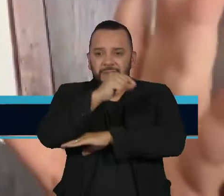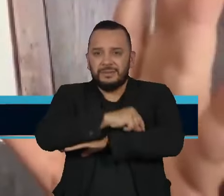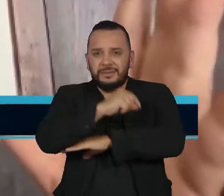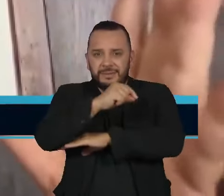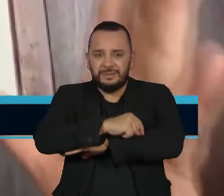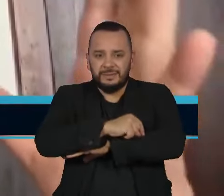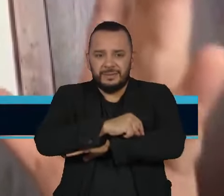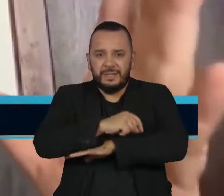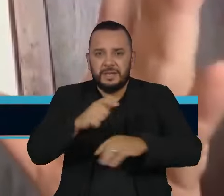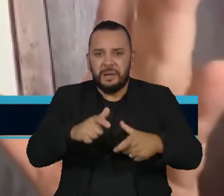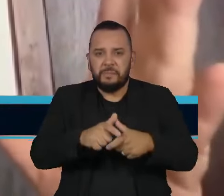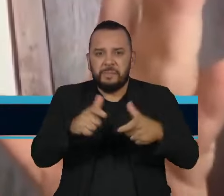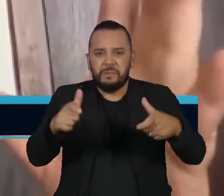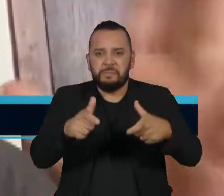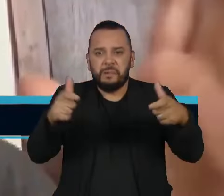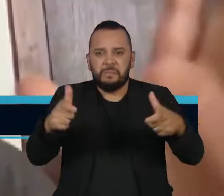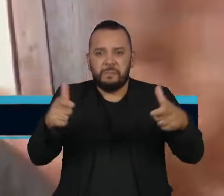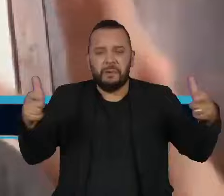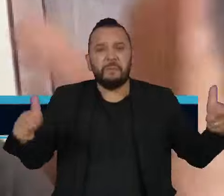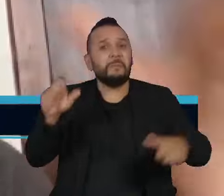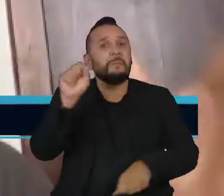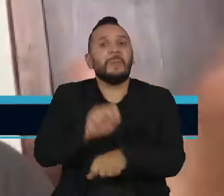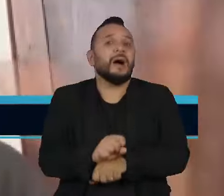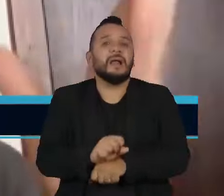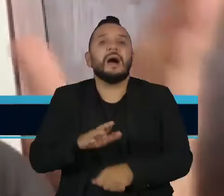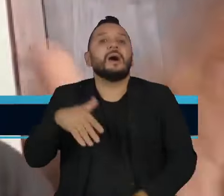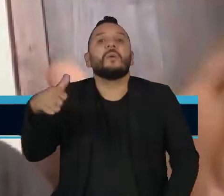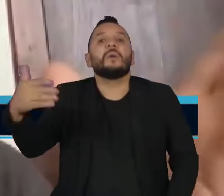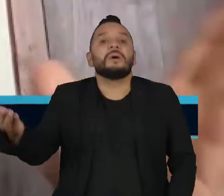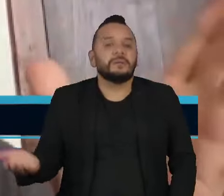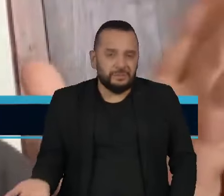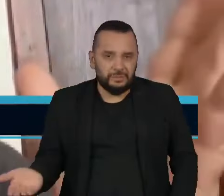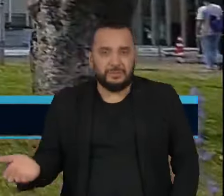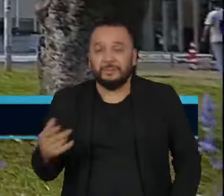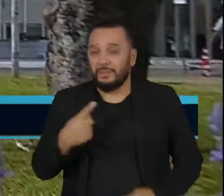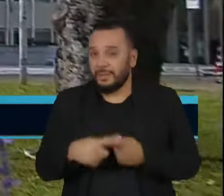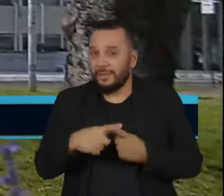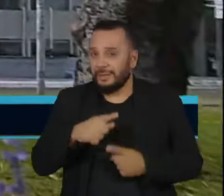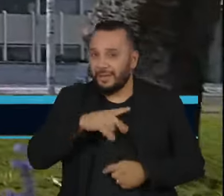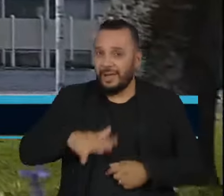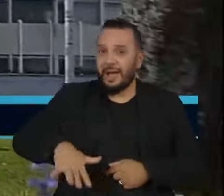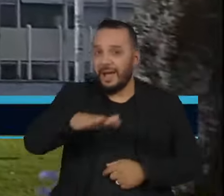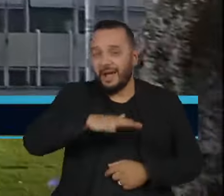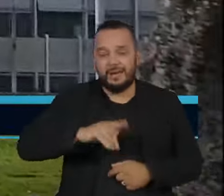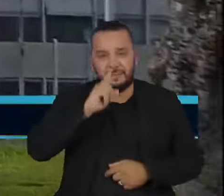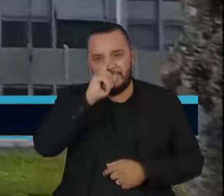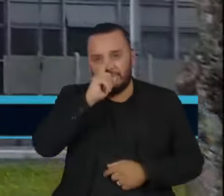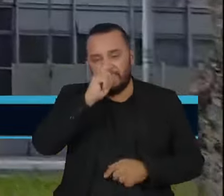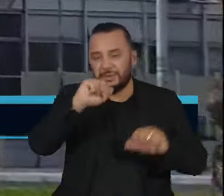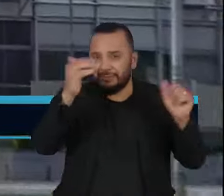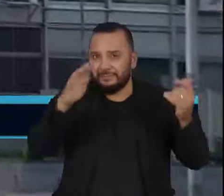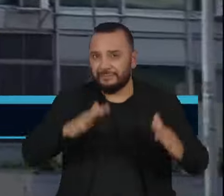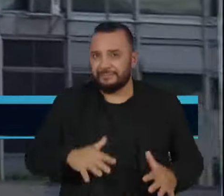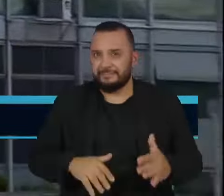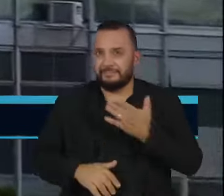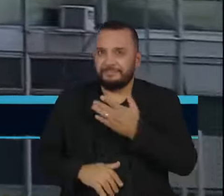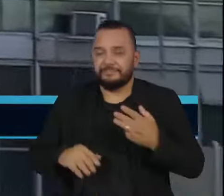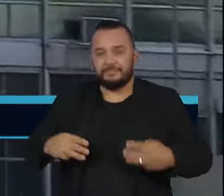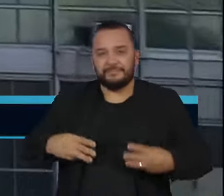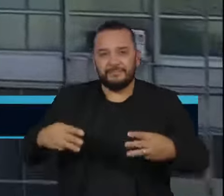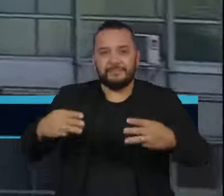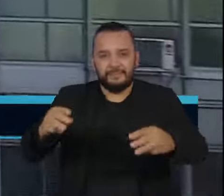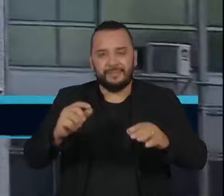exploração para áreas, inclusive, ambientalmente sensíveis. Em nota, o Ministério de Minas e Energia